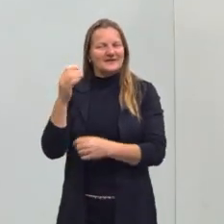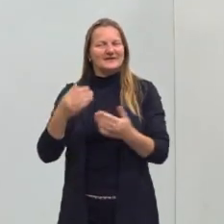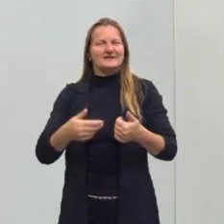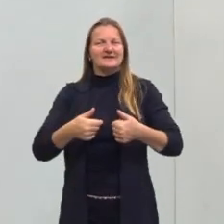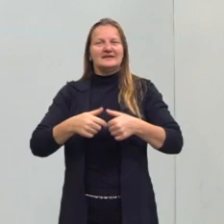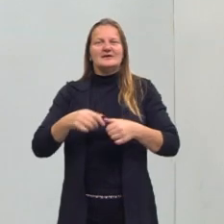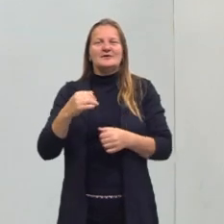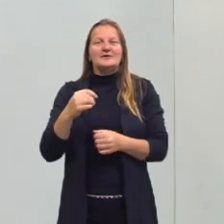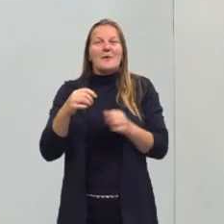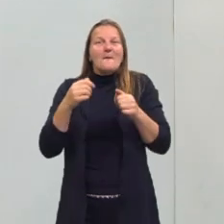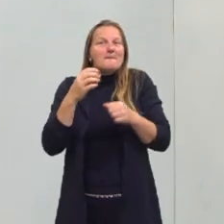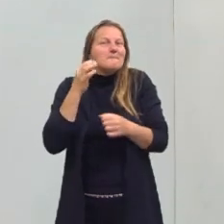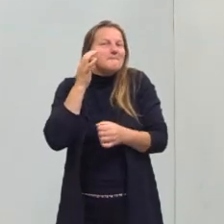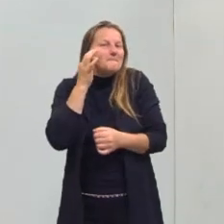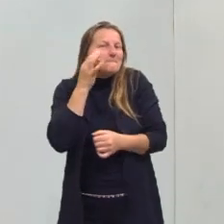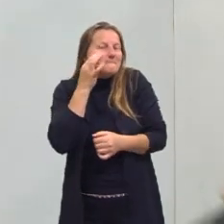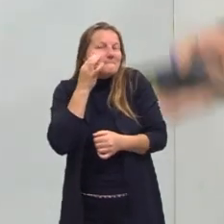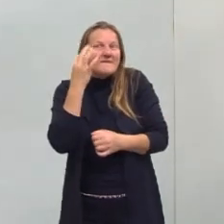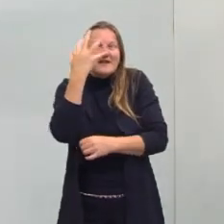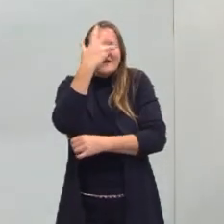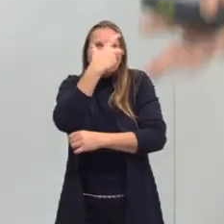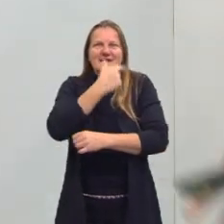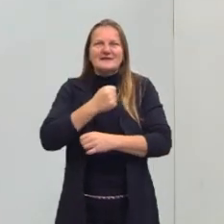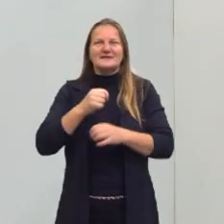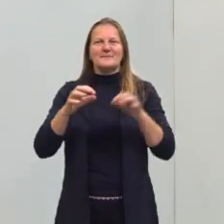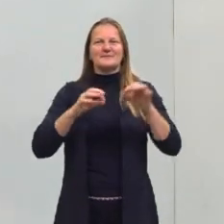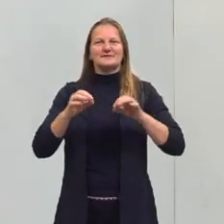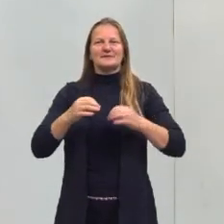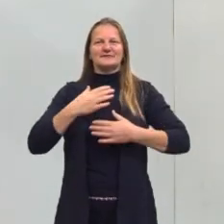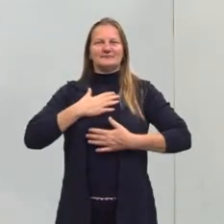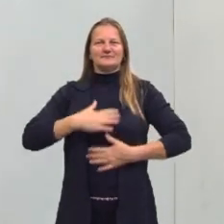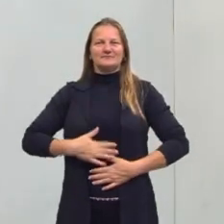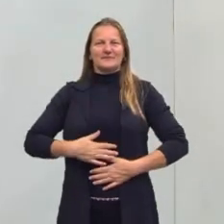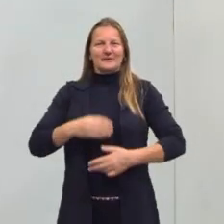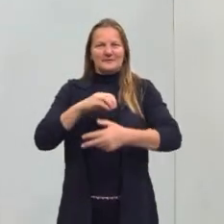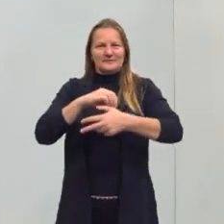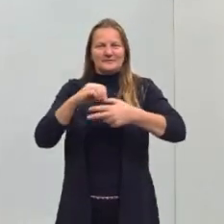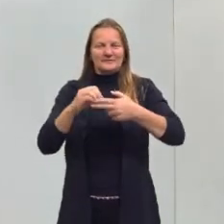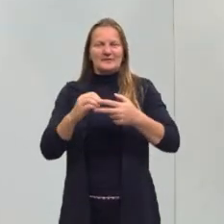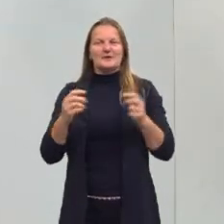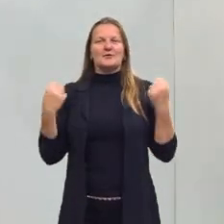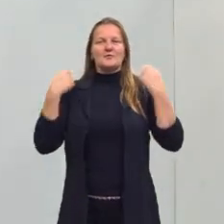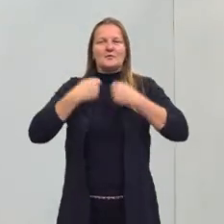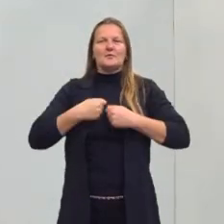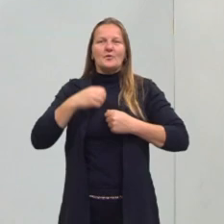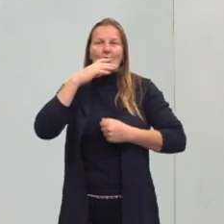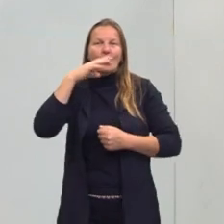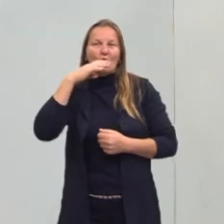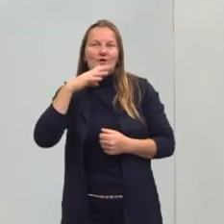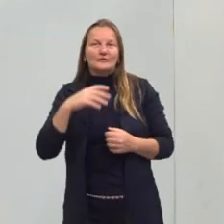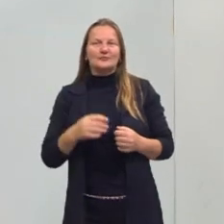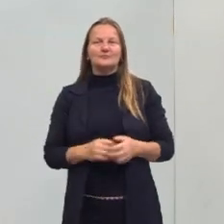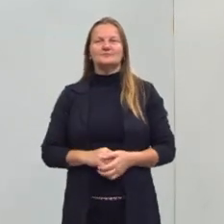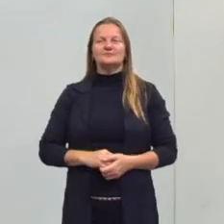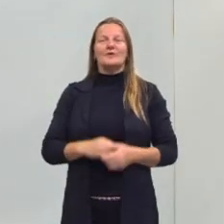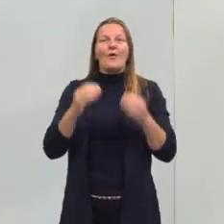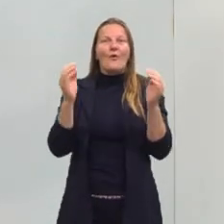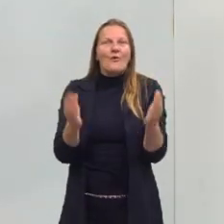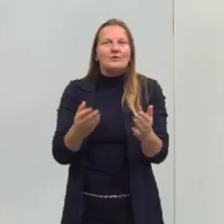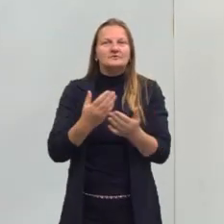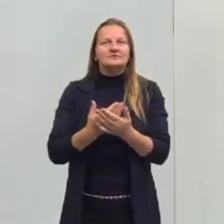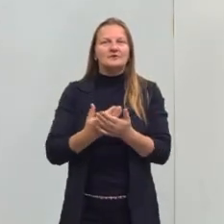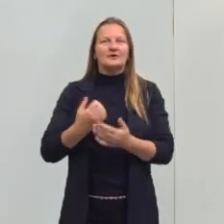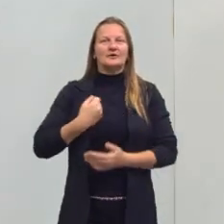linda desse projeto, maravilhoso, com um casaquinho aí colorido por cima. E chegamos hoje à nossa aula de